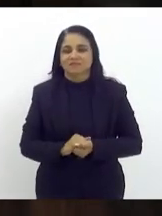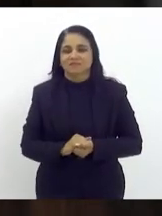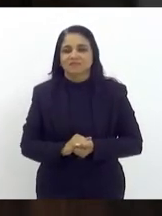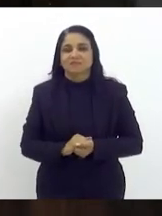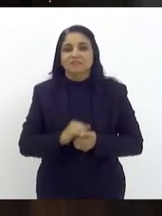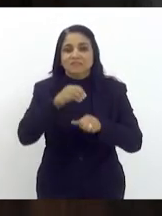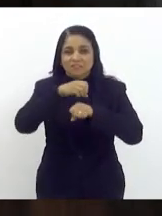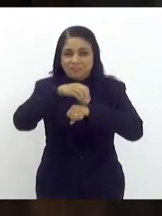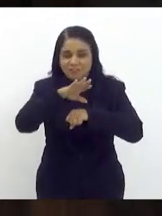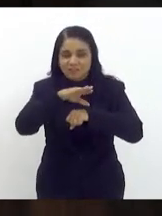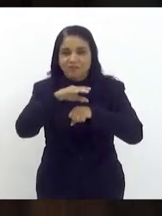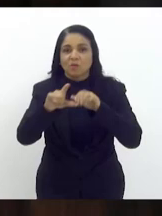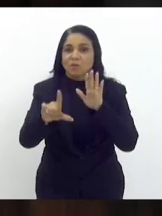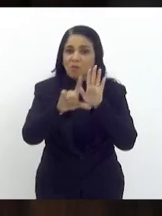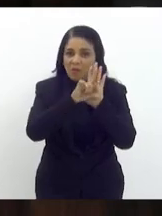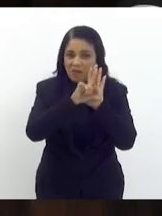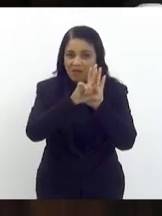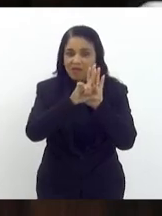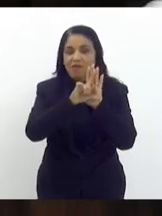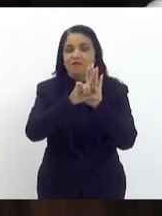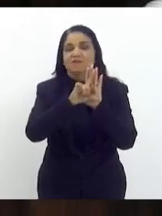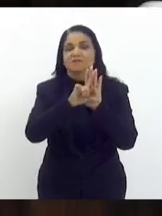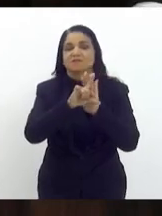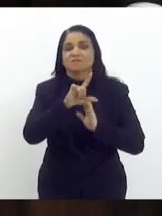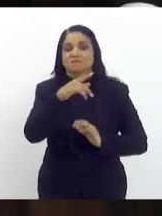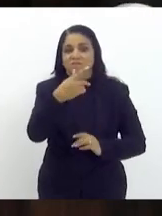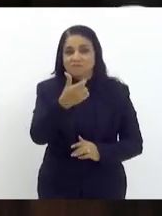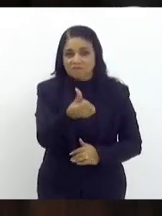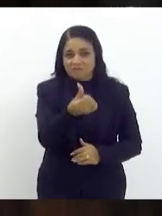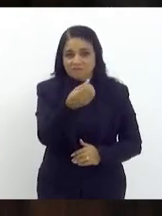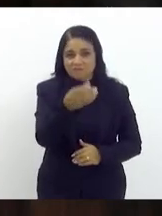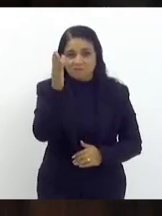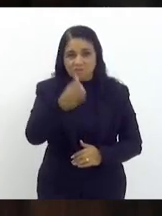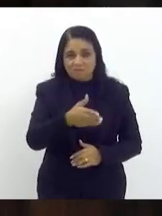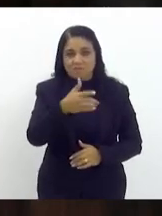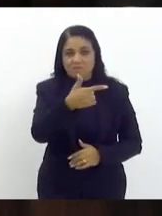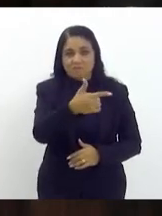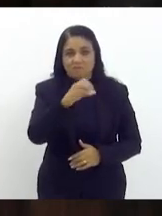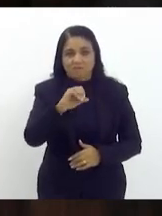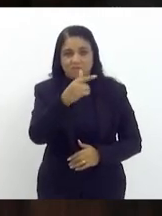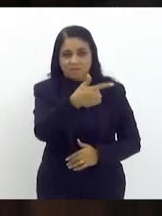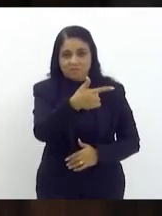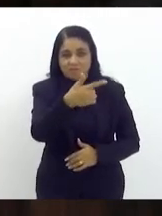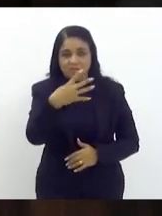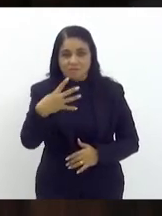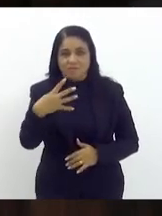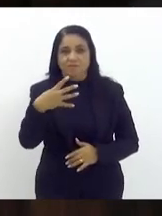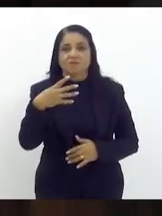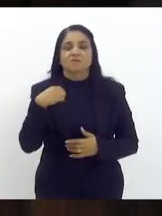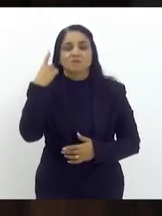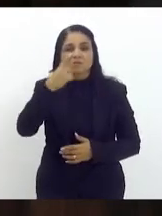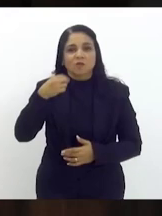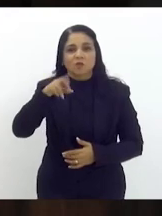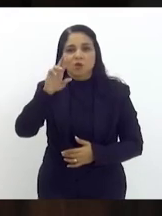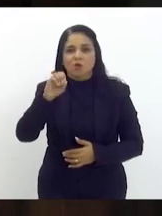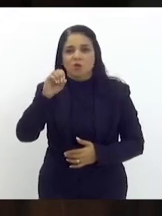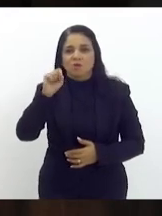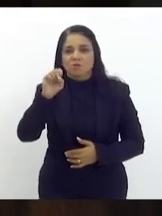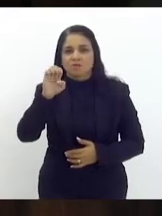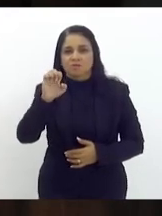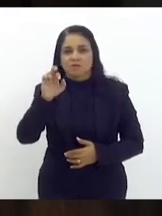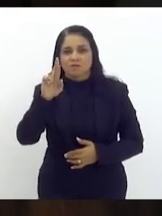Indicação legislativa número 60, barra 2023, de autoria do deputado Rosenberg Reis, que